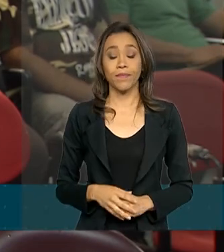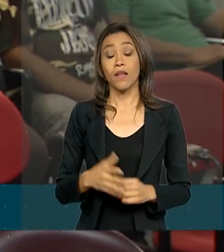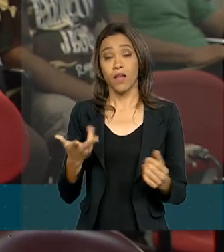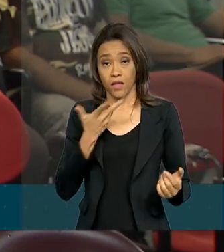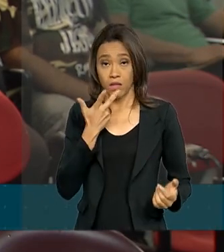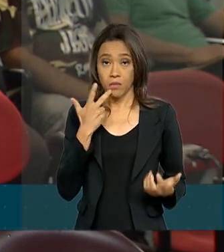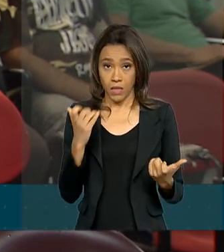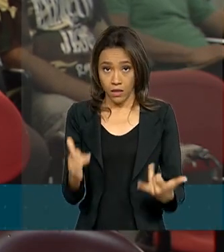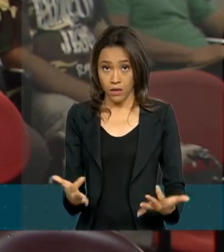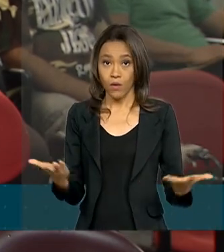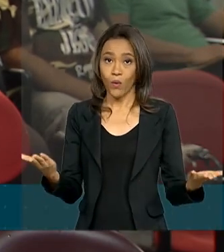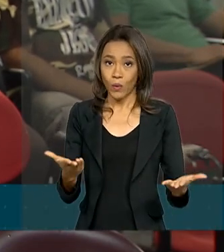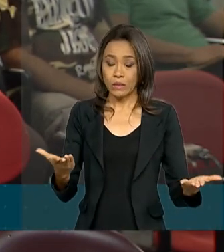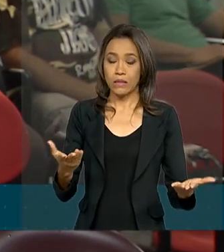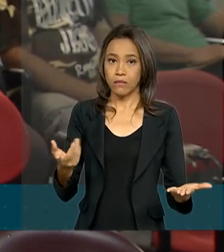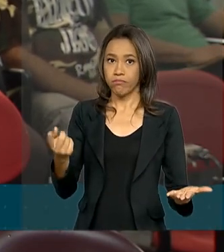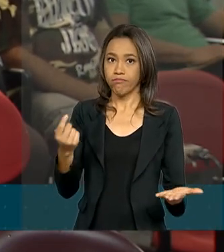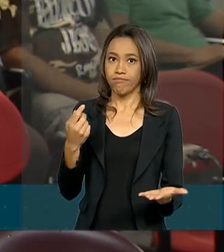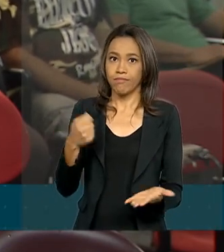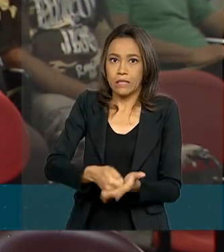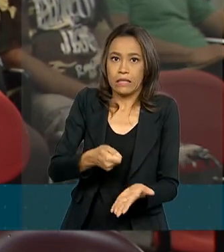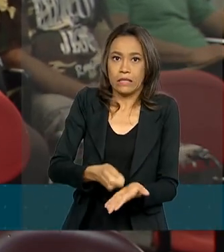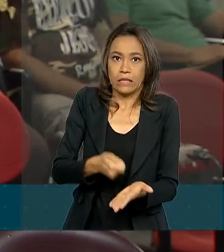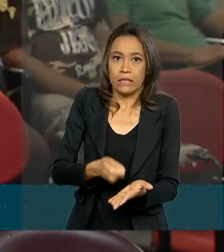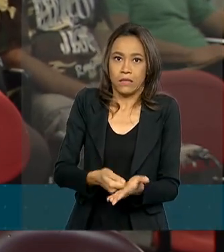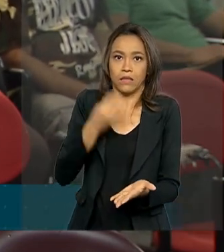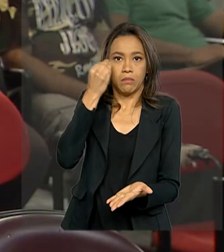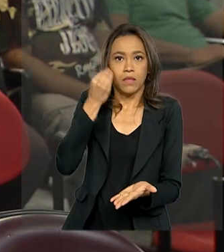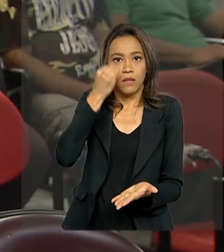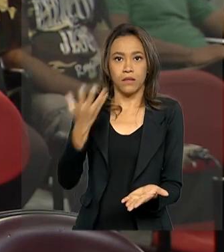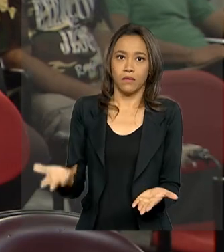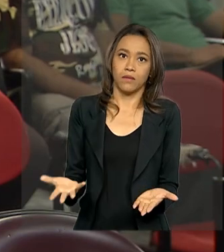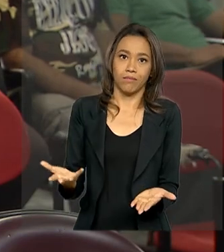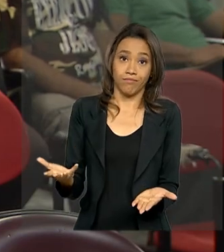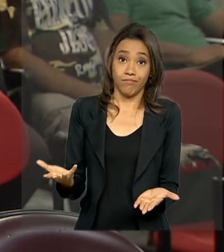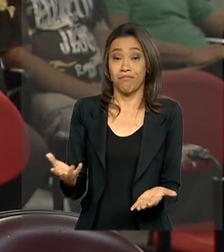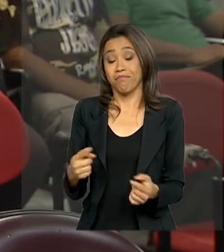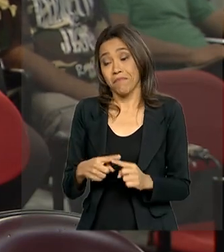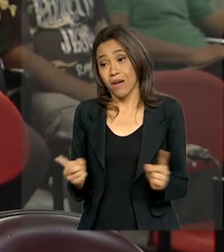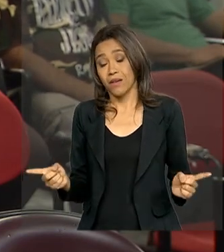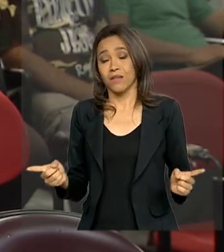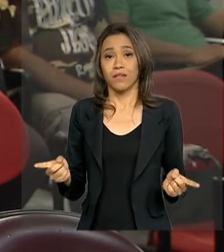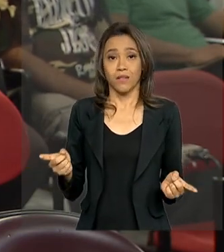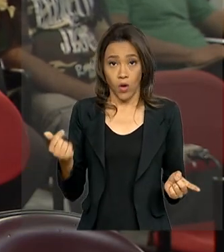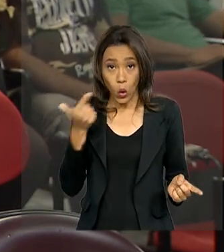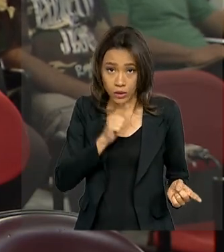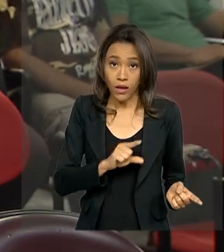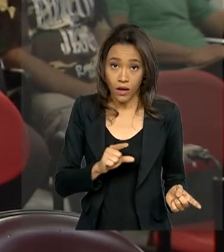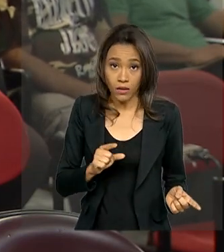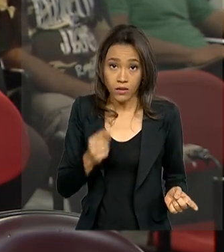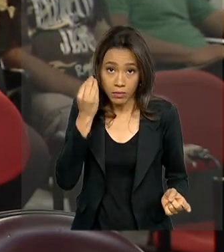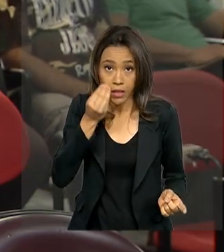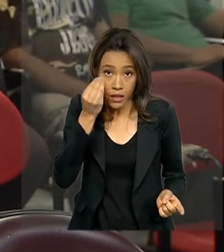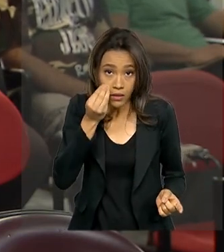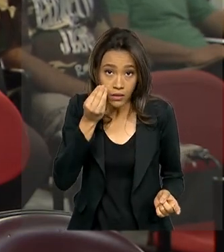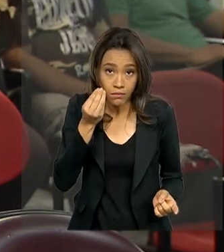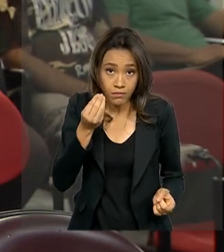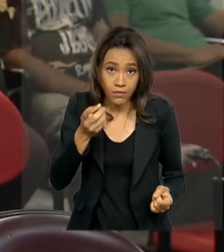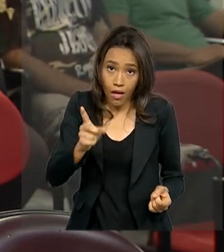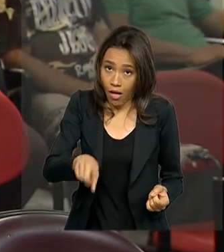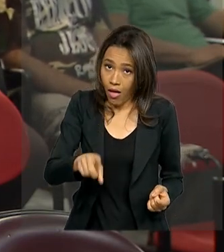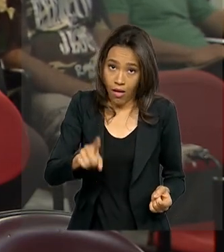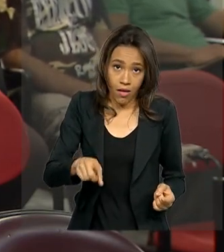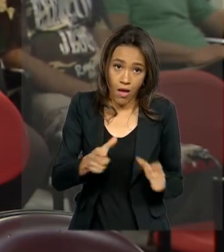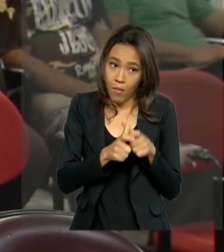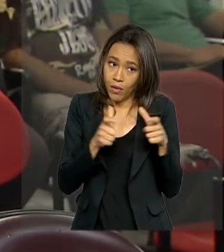experiência. Porém, eu acredito que você adquire experiência na